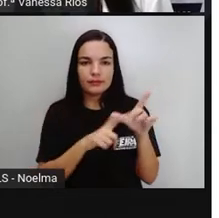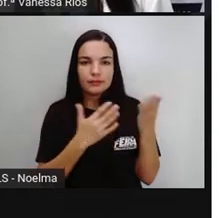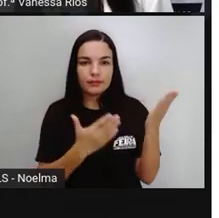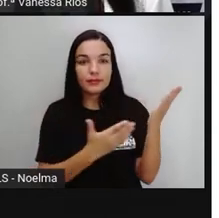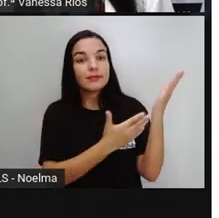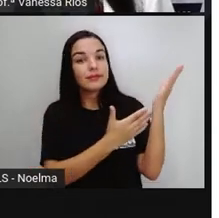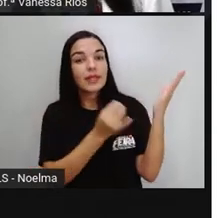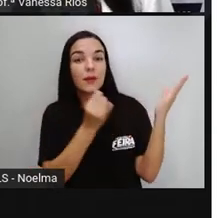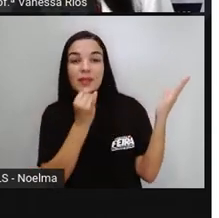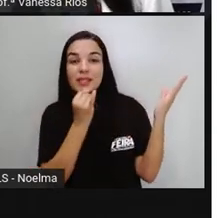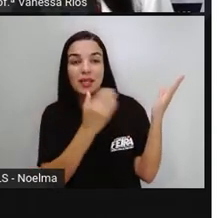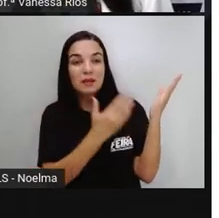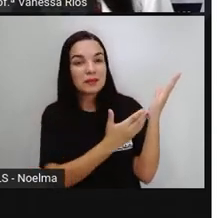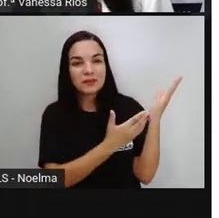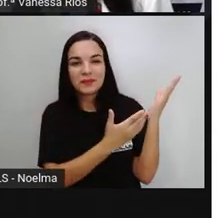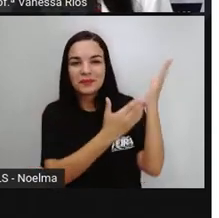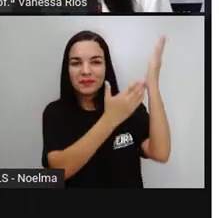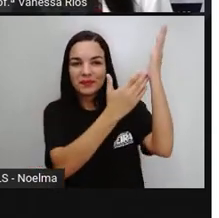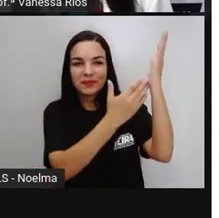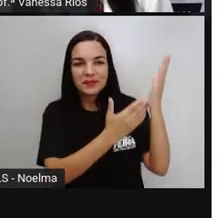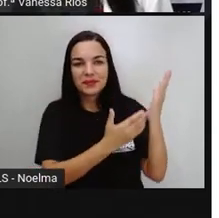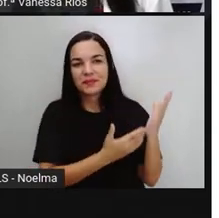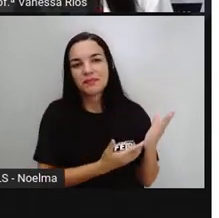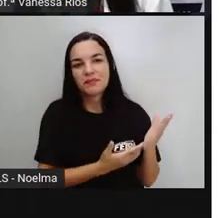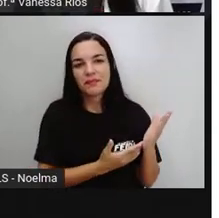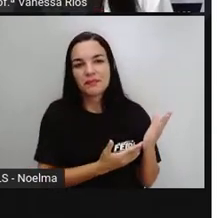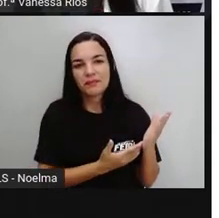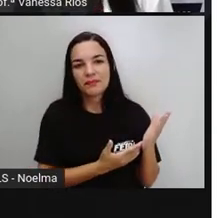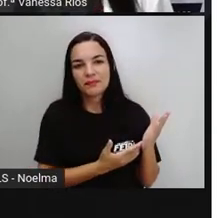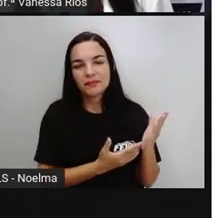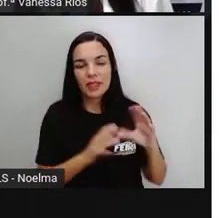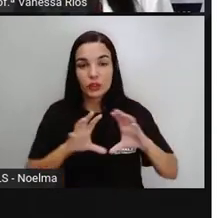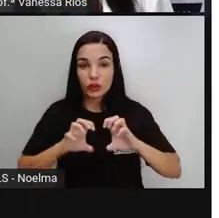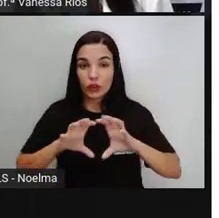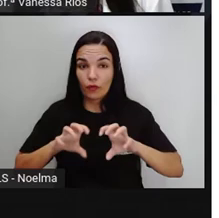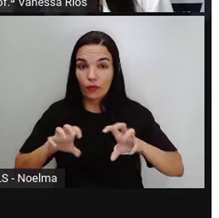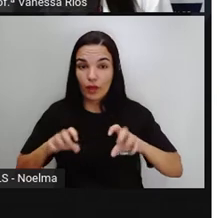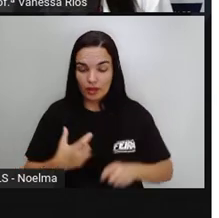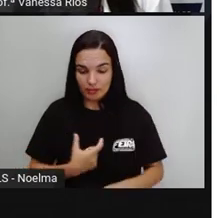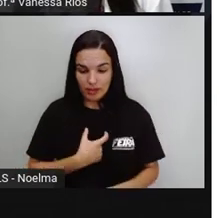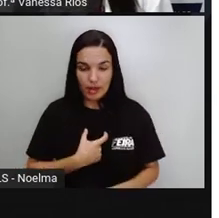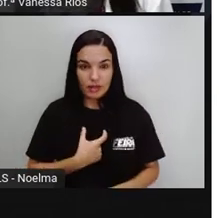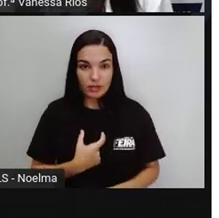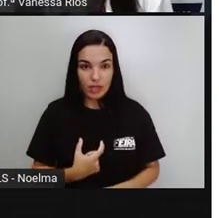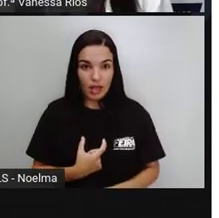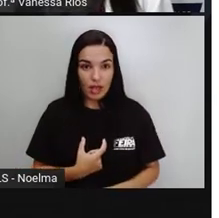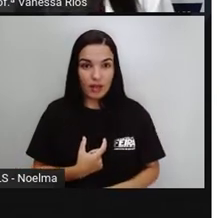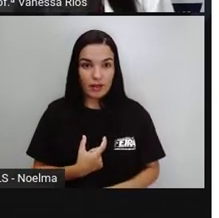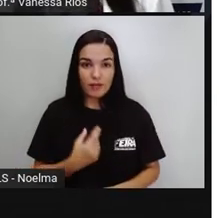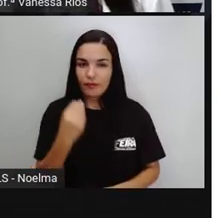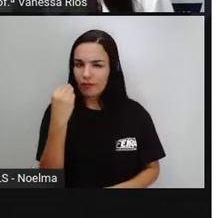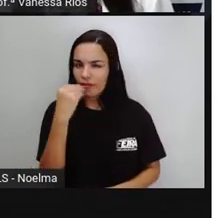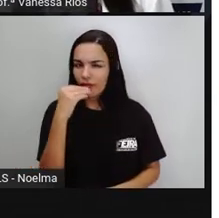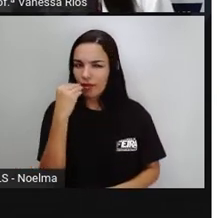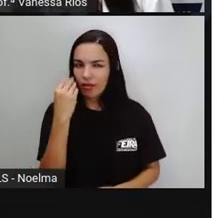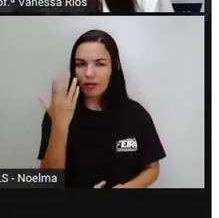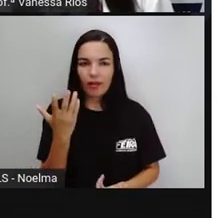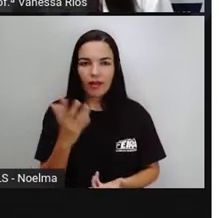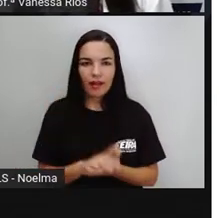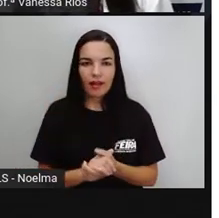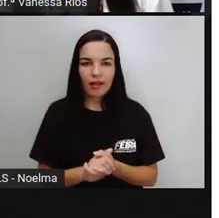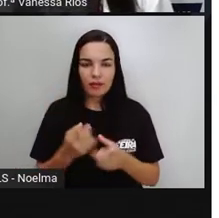E aí os exemplos que a Pró traz são as palavras, ó, sofá, crachás, filé, purê,